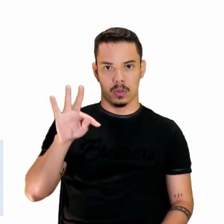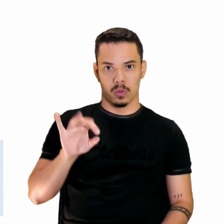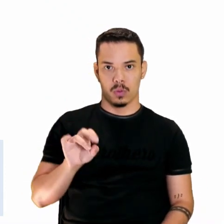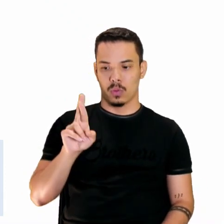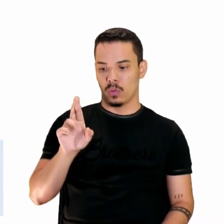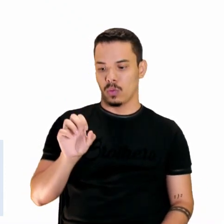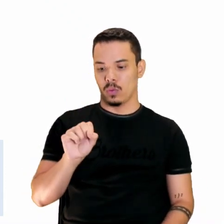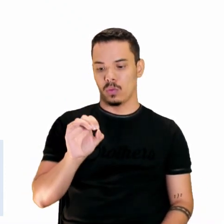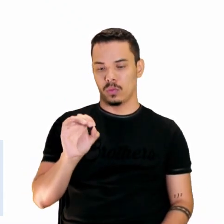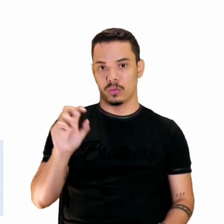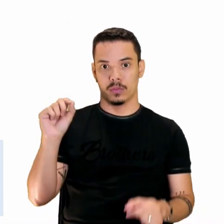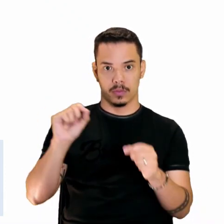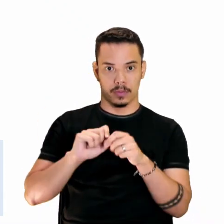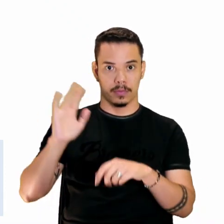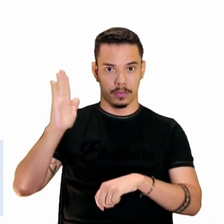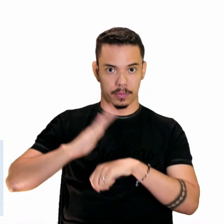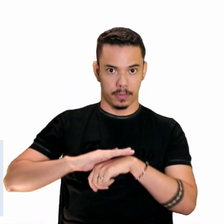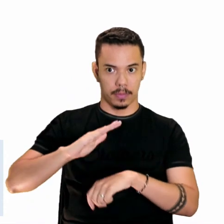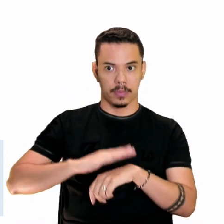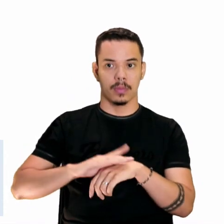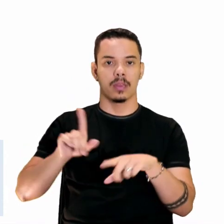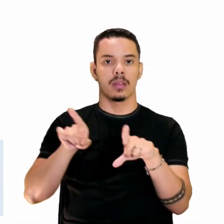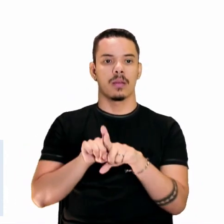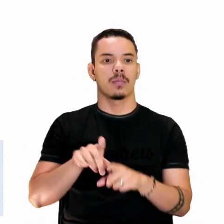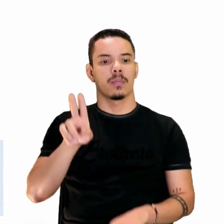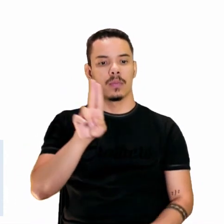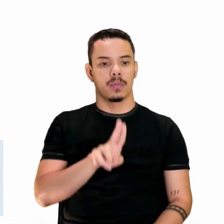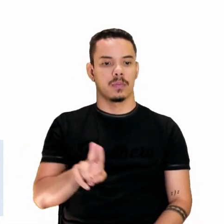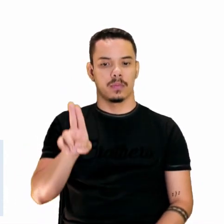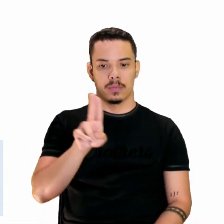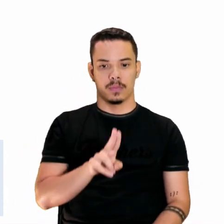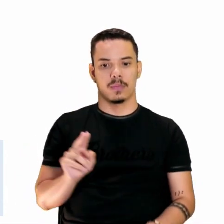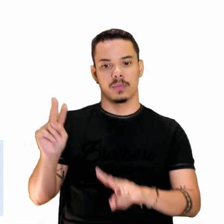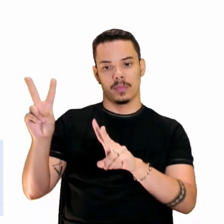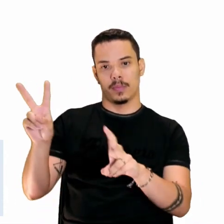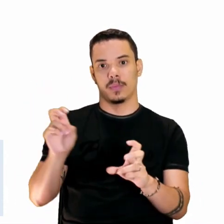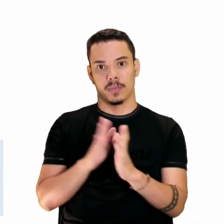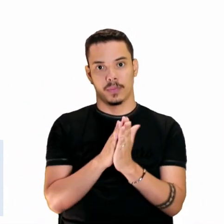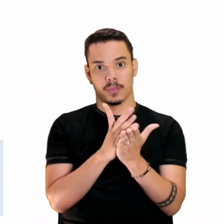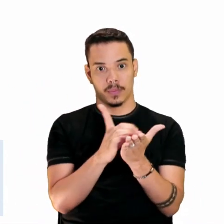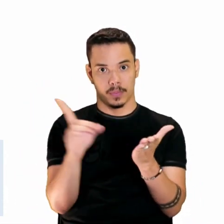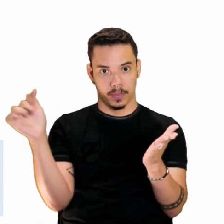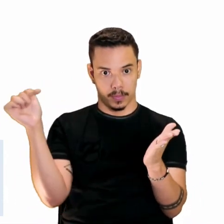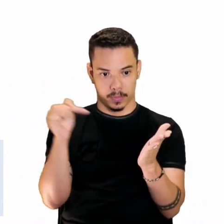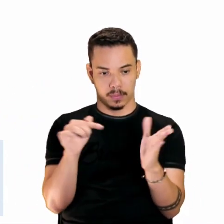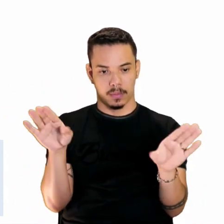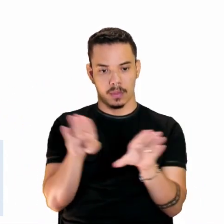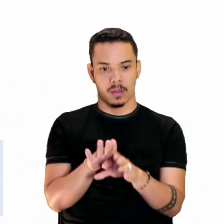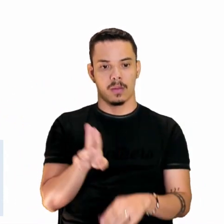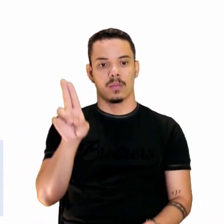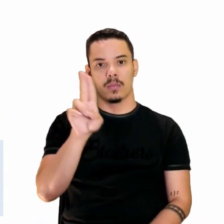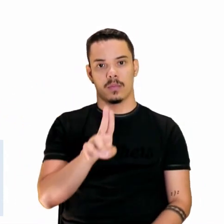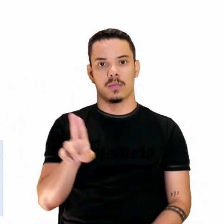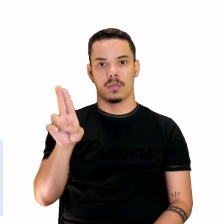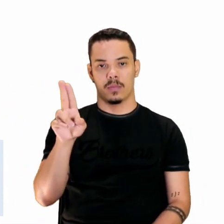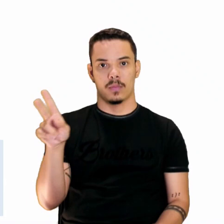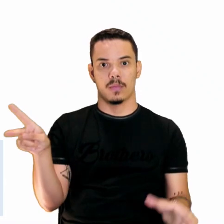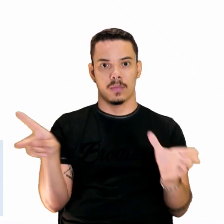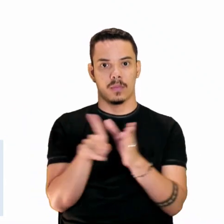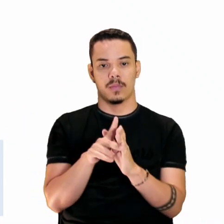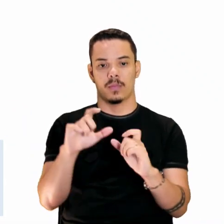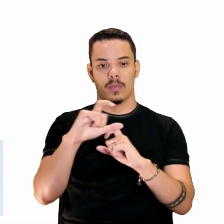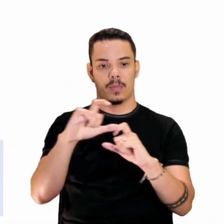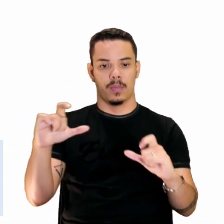Produziu essa canção, tanto utilizando um trecho bíblico, quanto aí um pouquinho do trecho aí